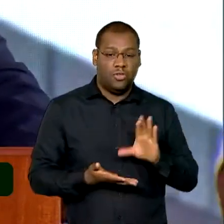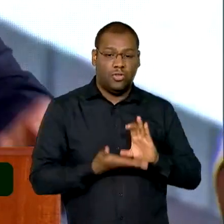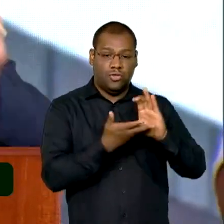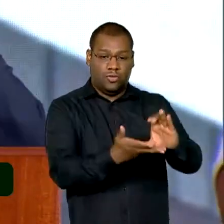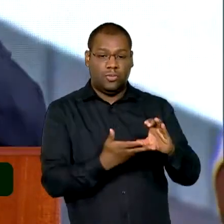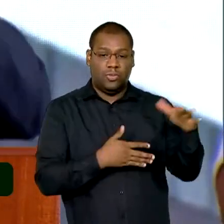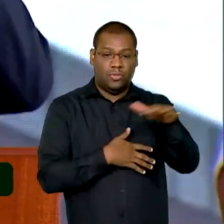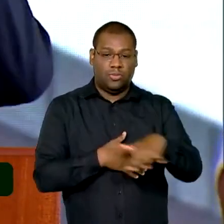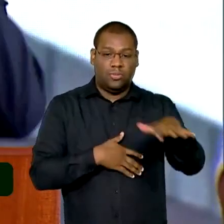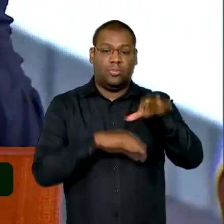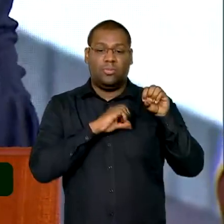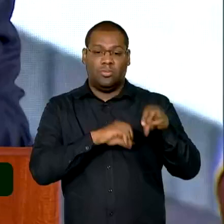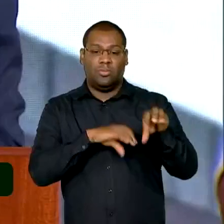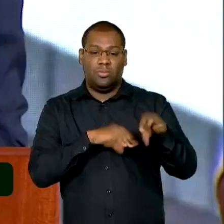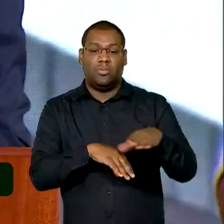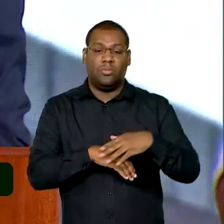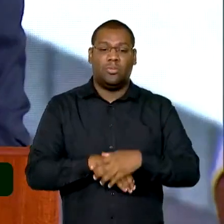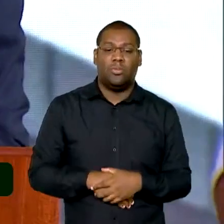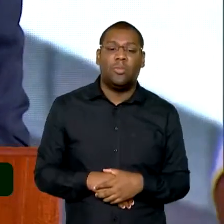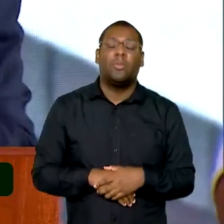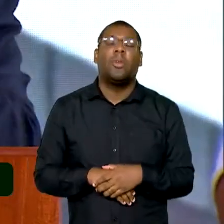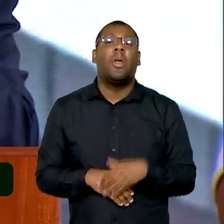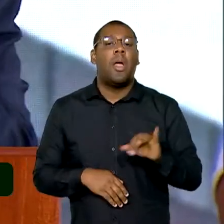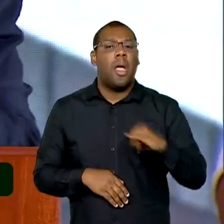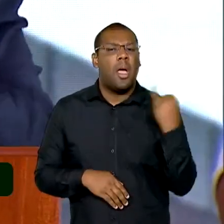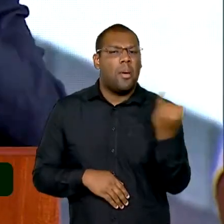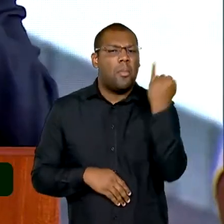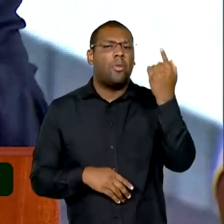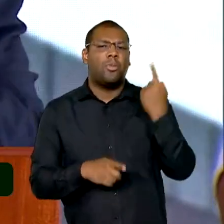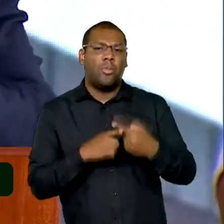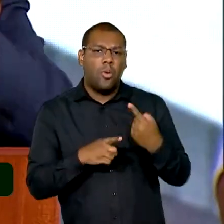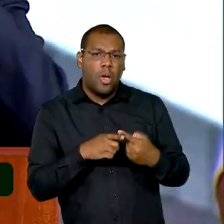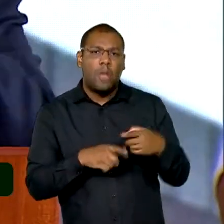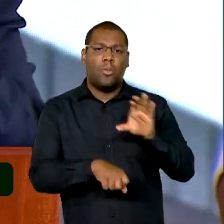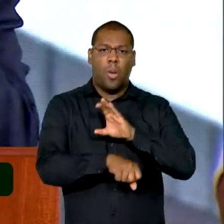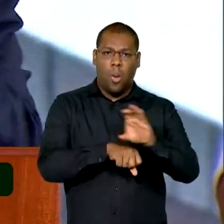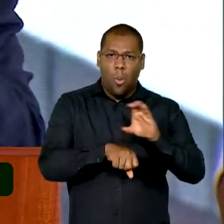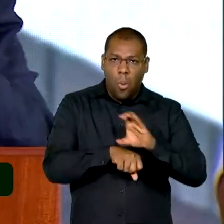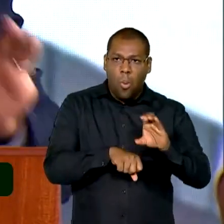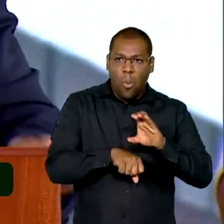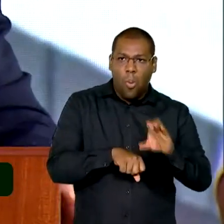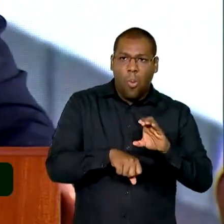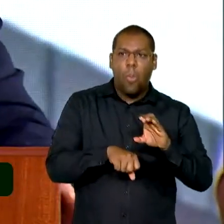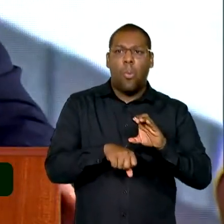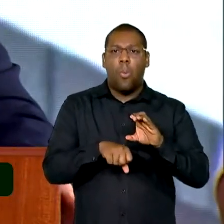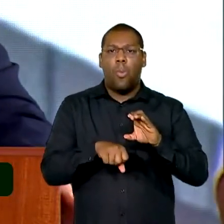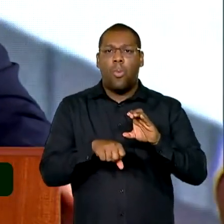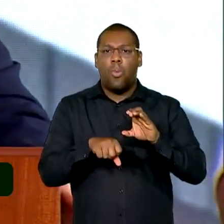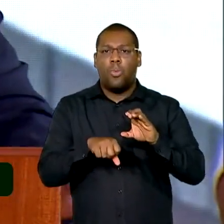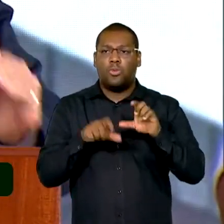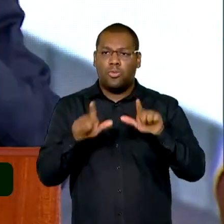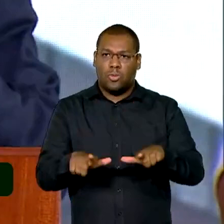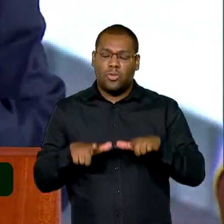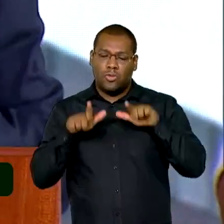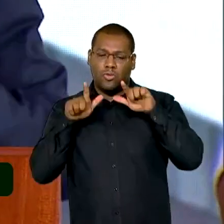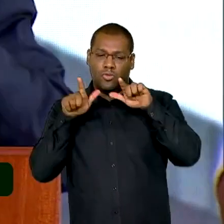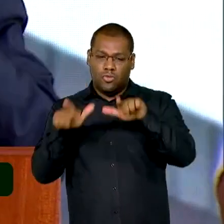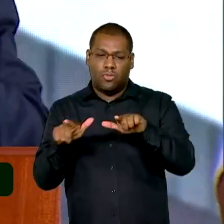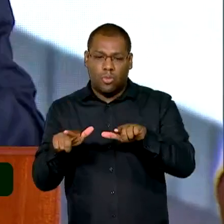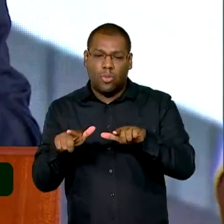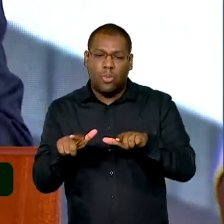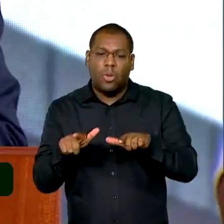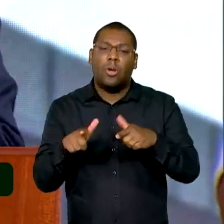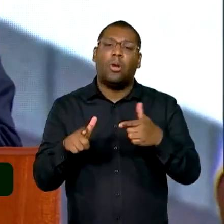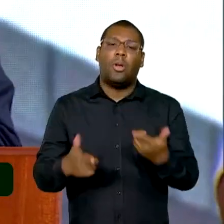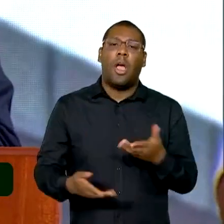é porque uma profissão dá a um homem e a uma mulher um status